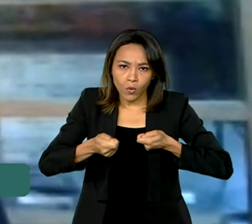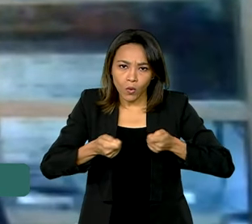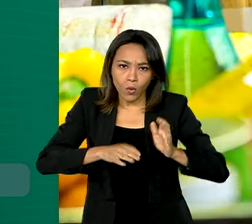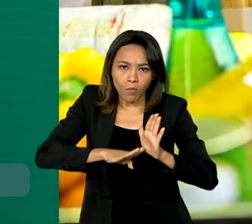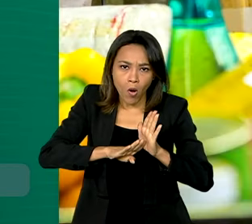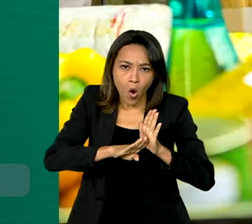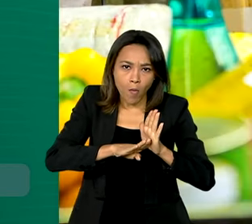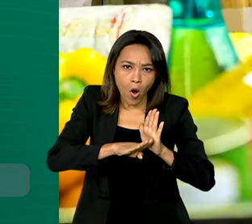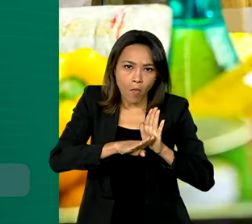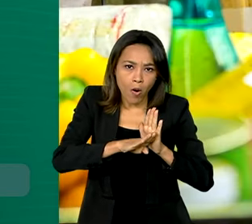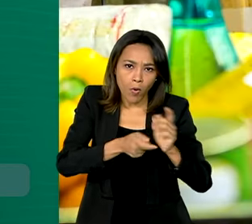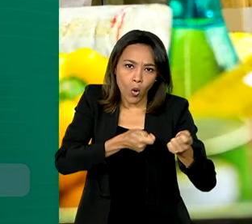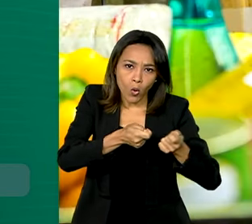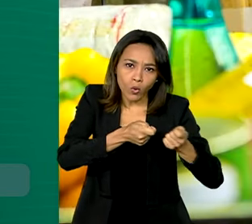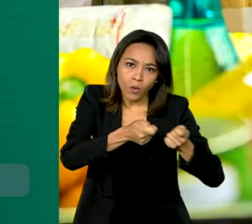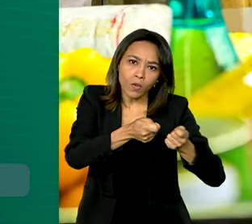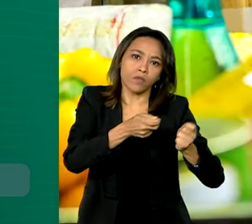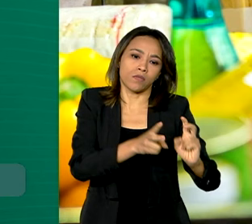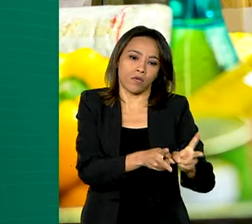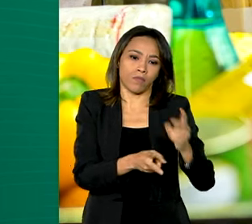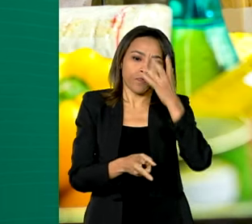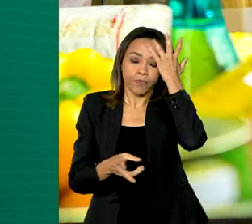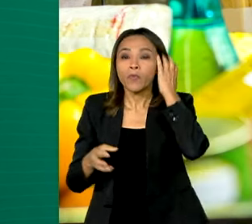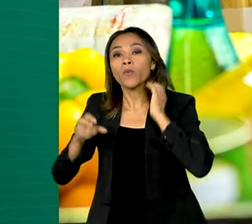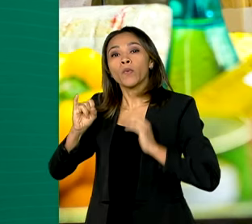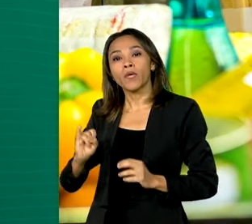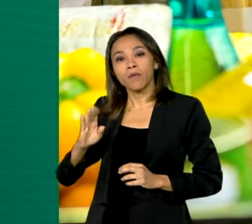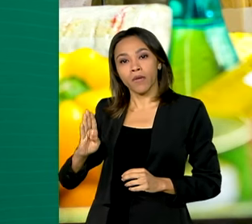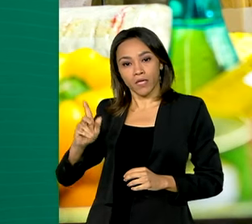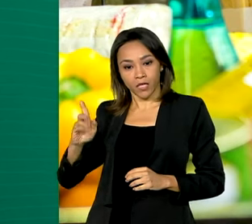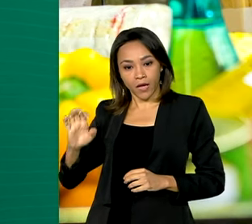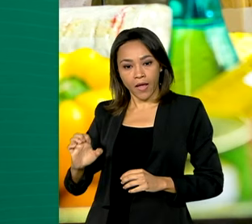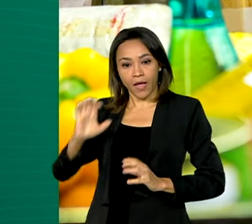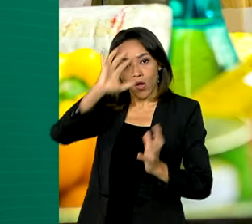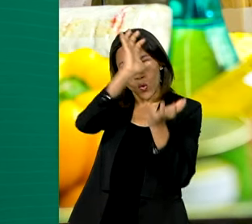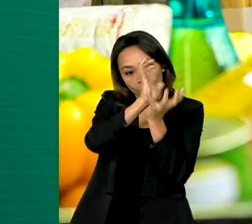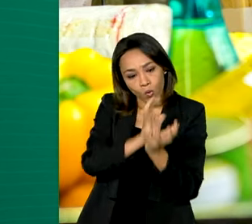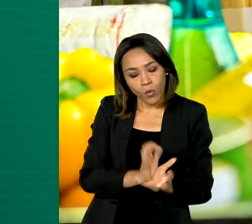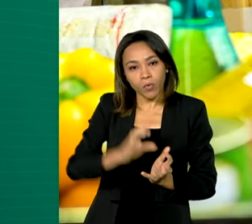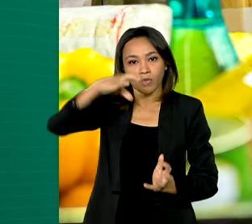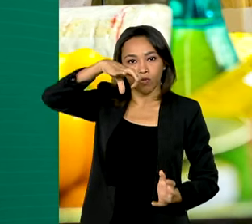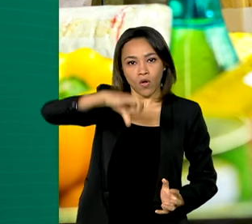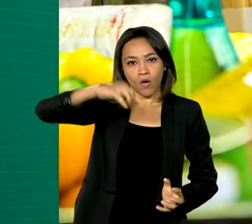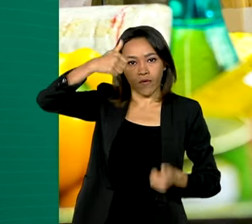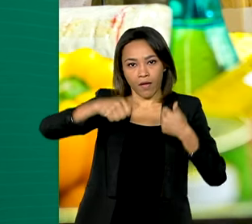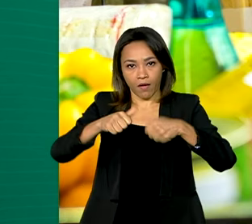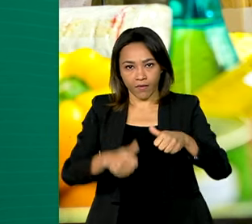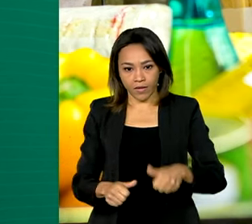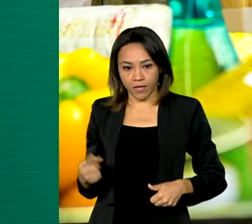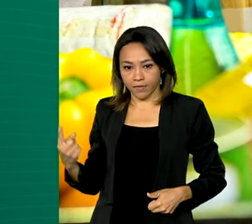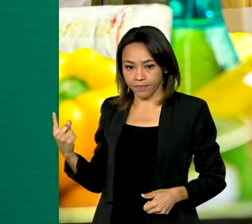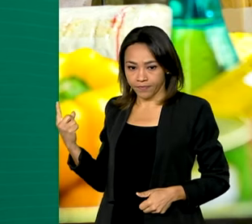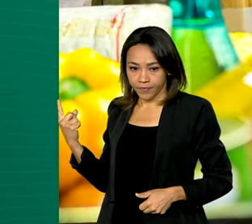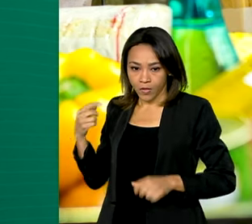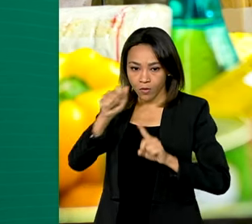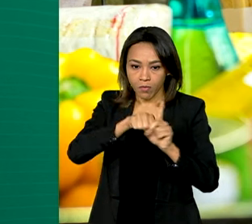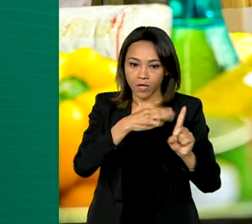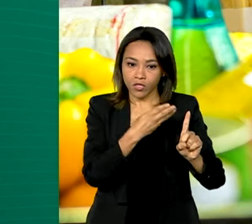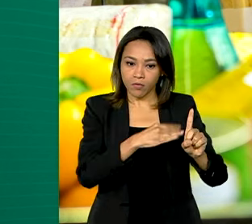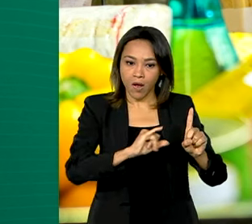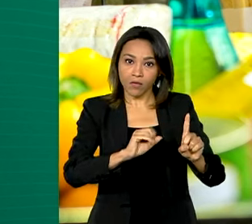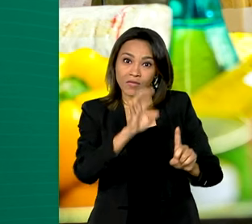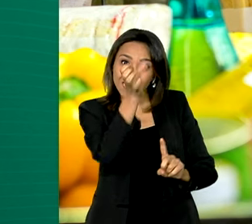O IBGE analisa todo mês nove grupos de produtos e serviços. Em março, seis